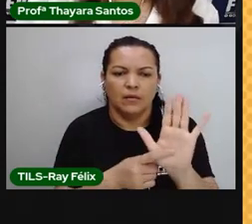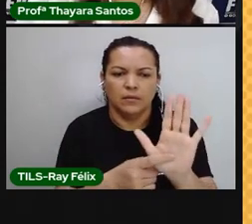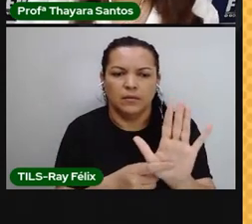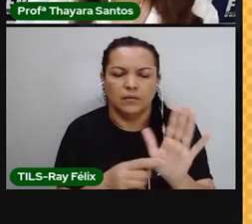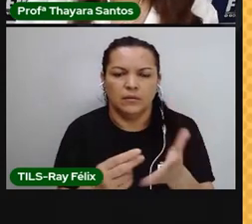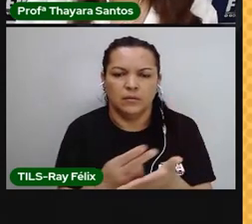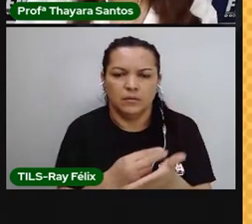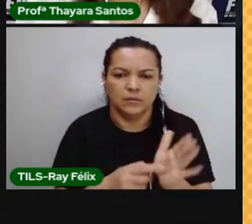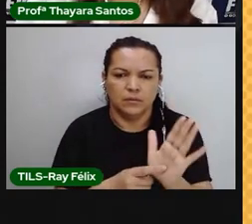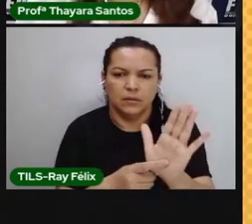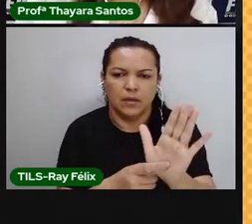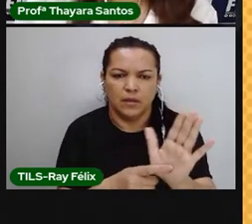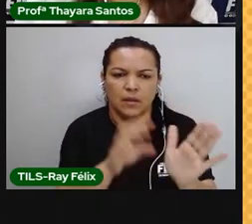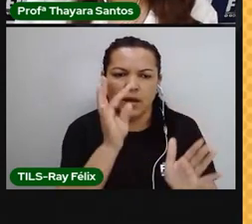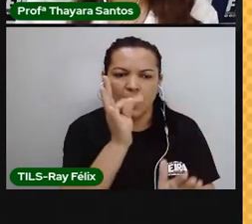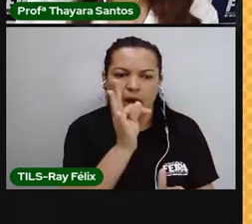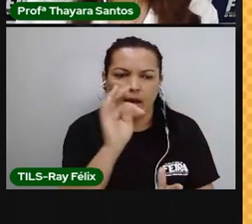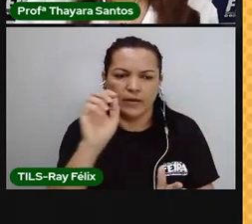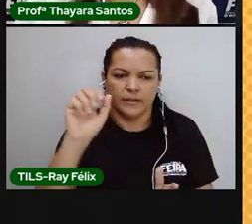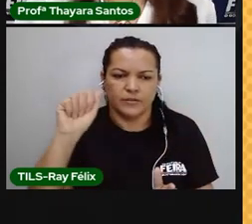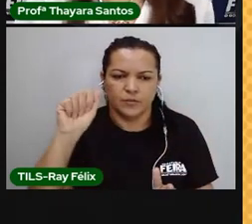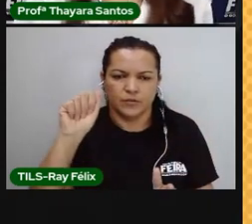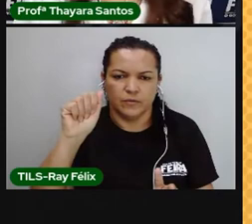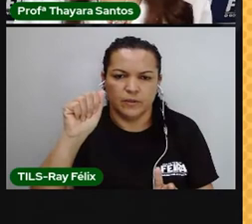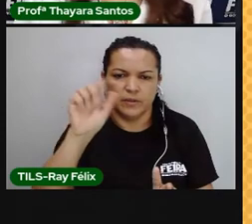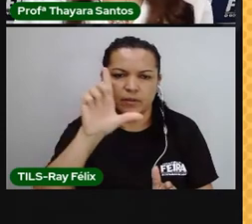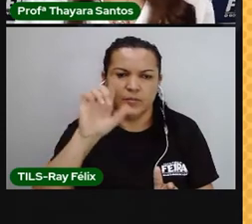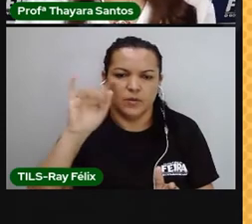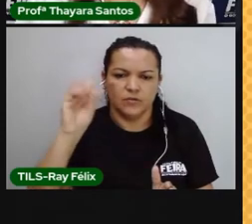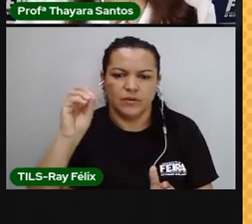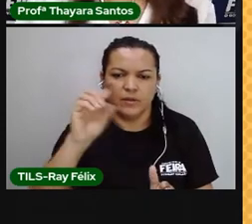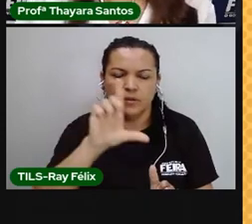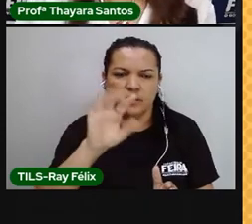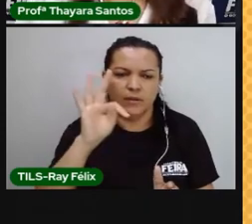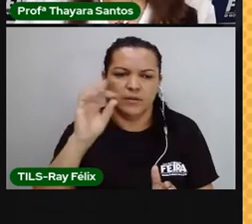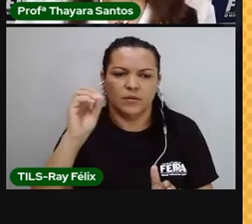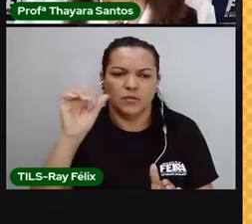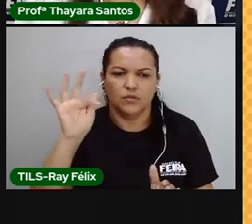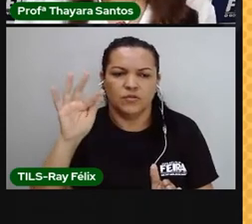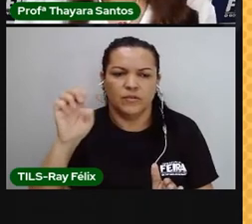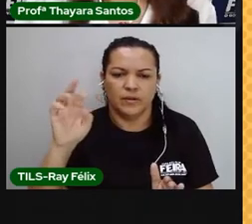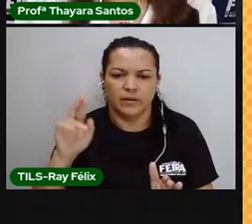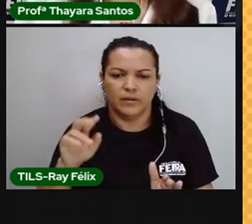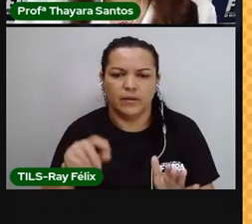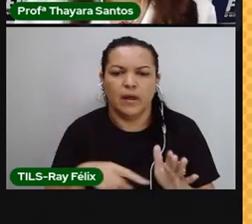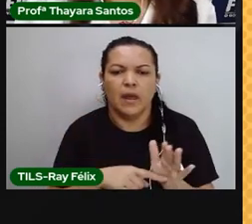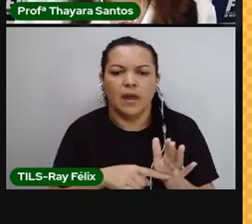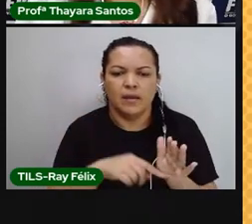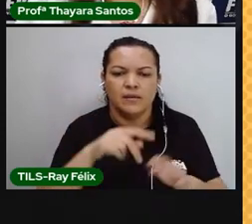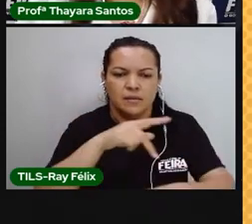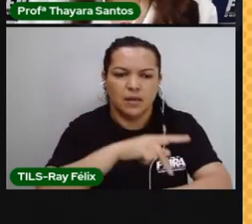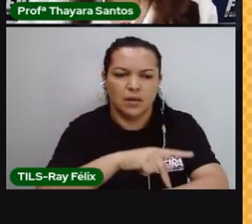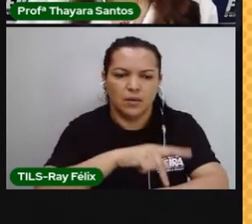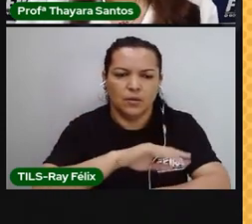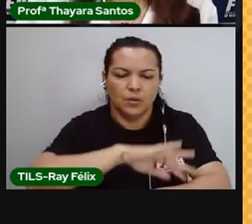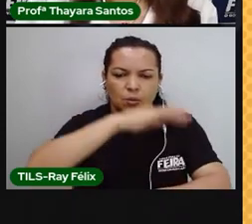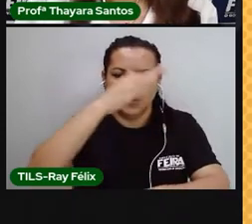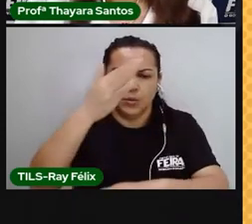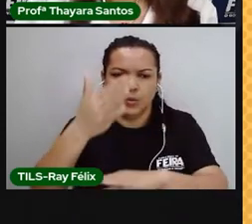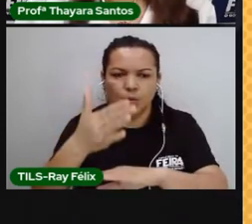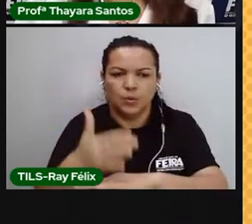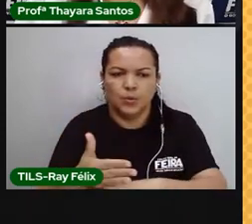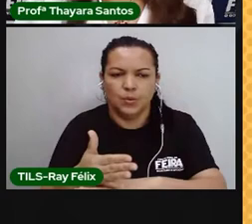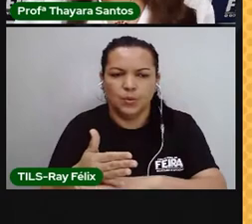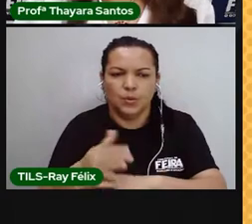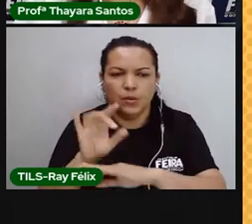atmosfera, a hidrosfera e a litosfera. E eu falei para vocês que a litosfera é essa camada rochosa da Terra. Mas